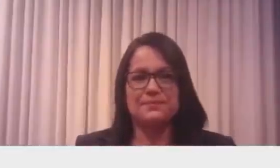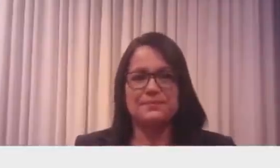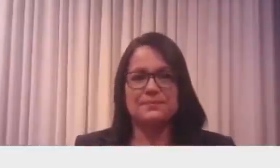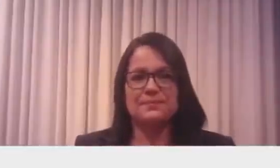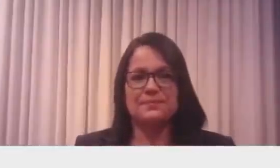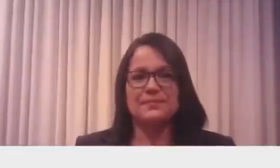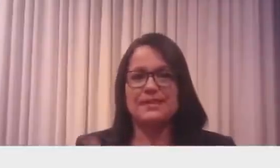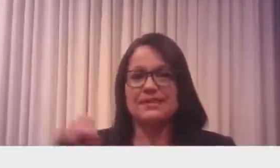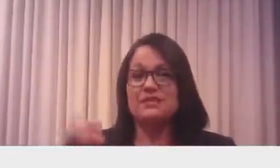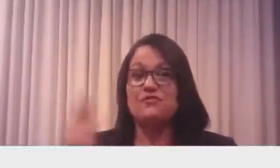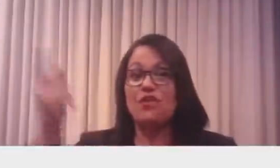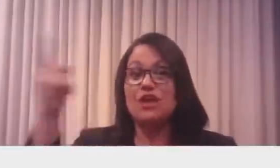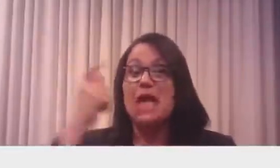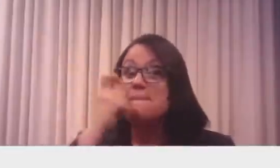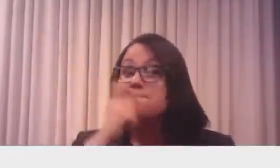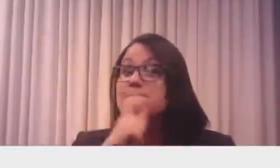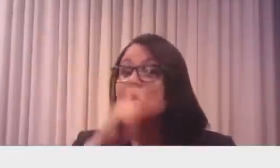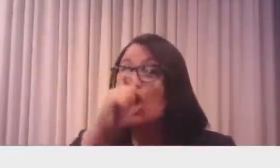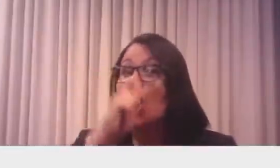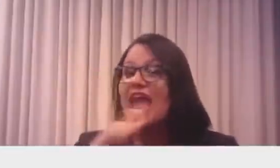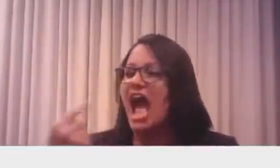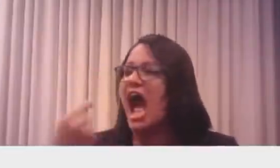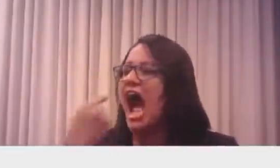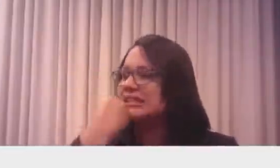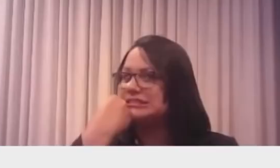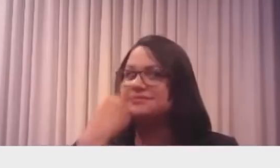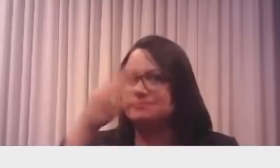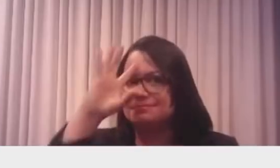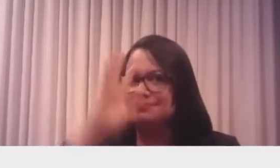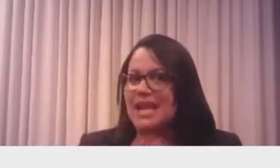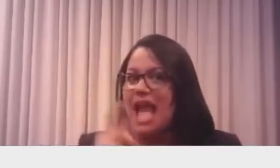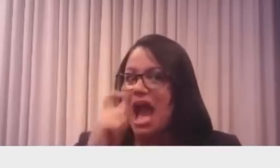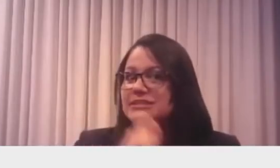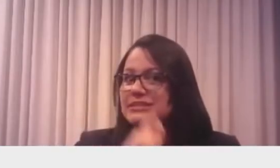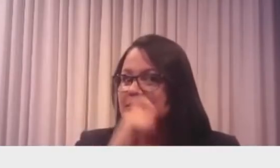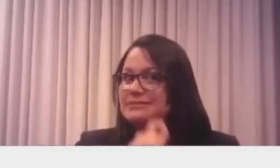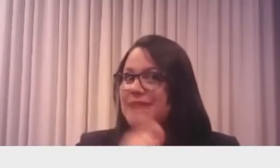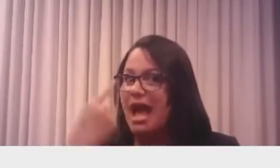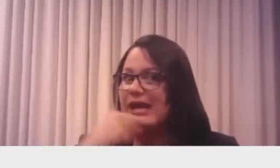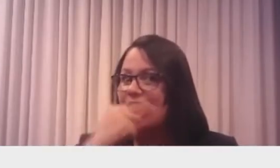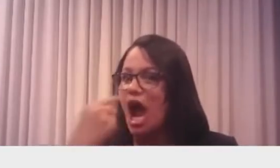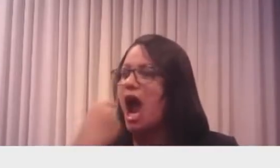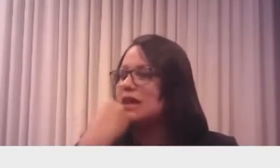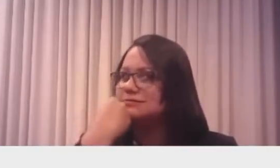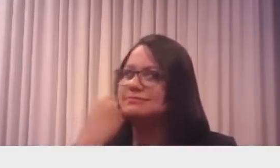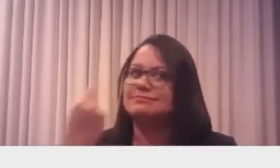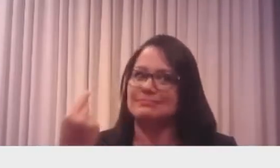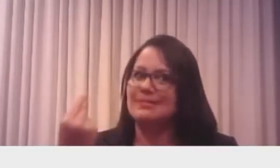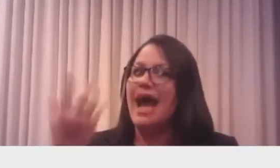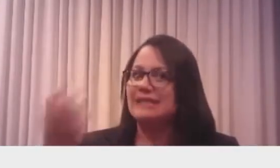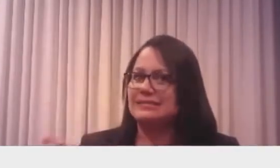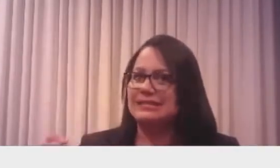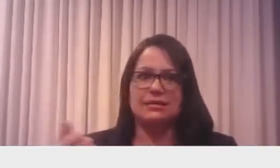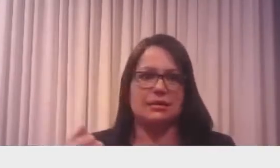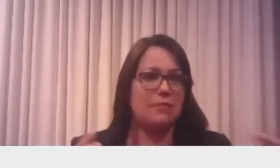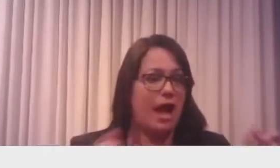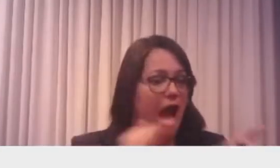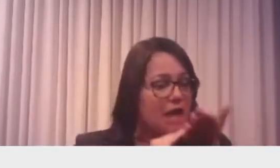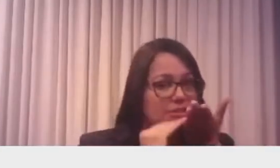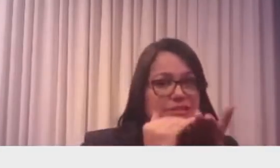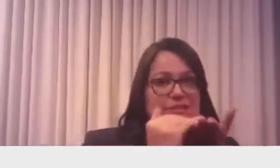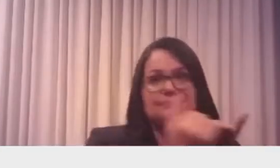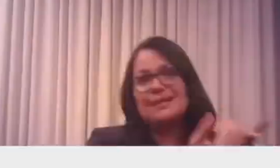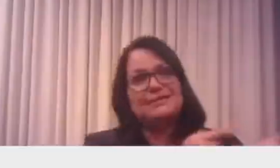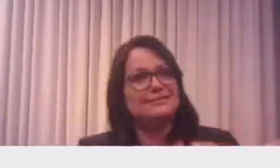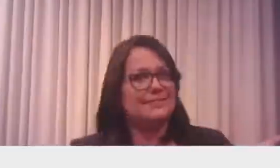morder um picolé, ele acertaria de primeiro, tenho certeza disso, mas não leva jeito, não dá jeito pra isso. Não